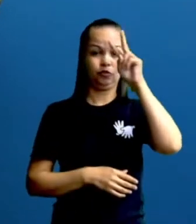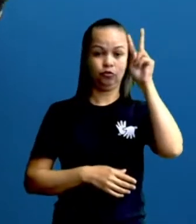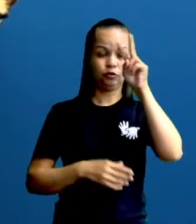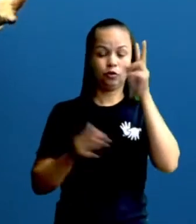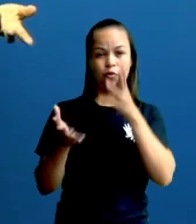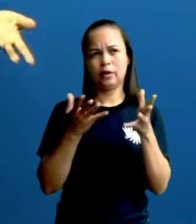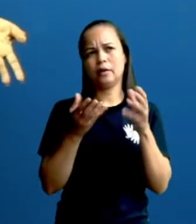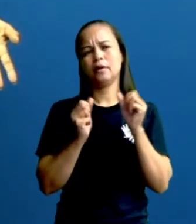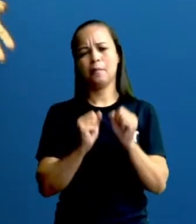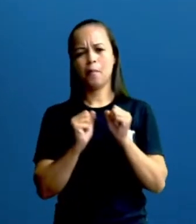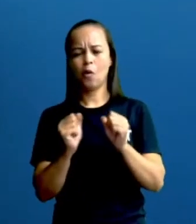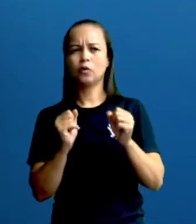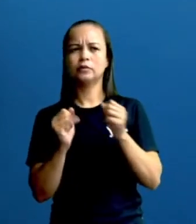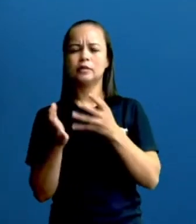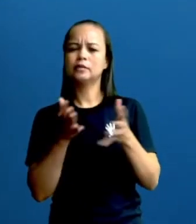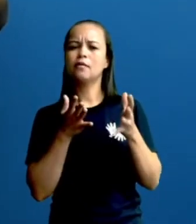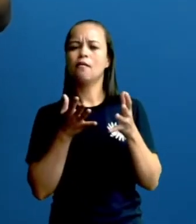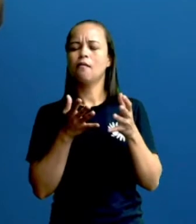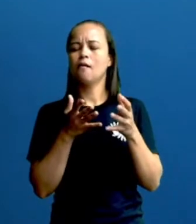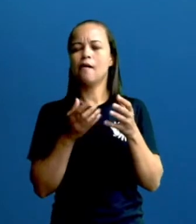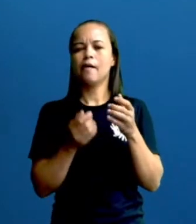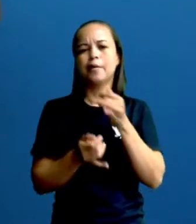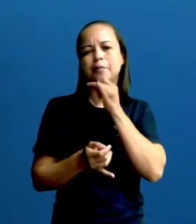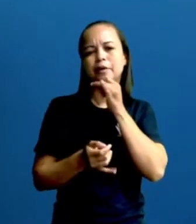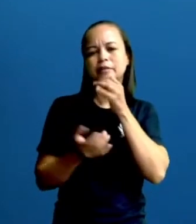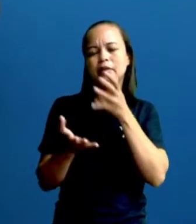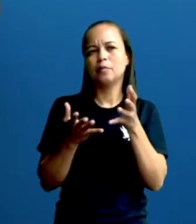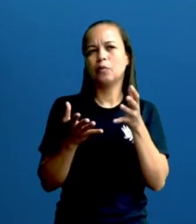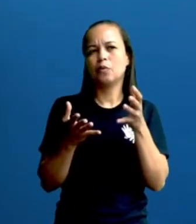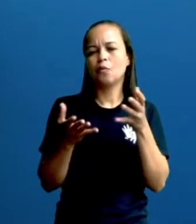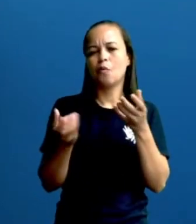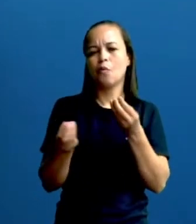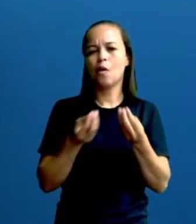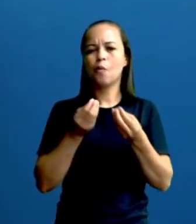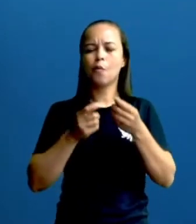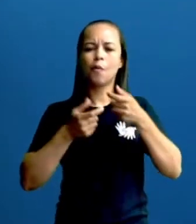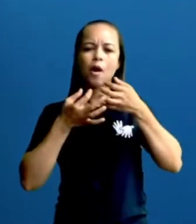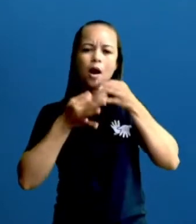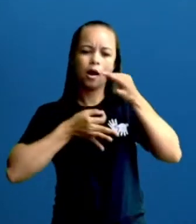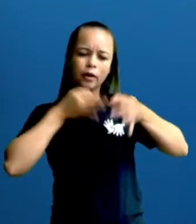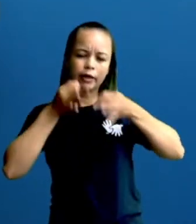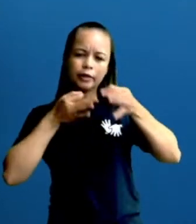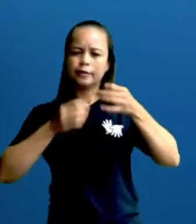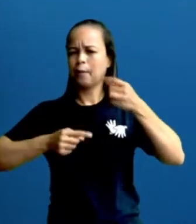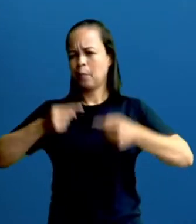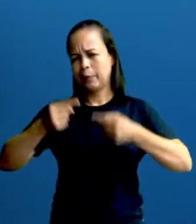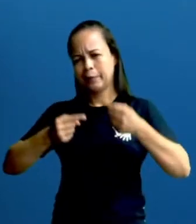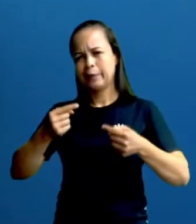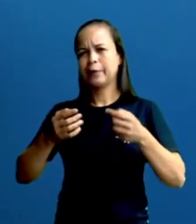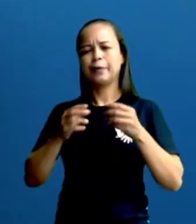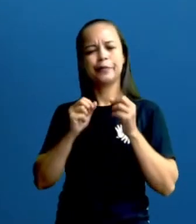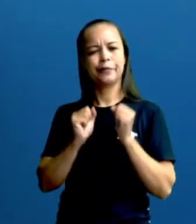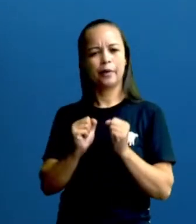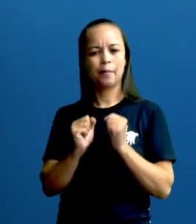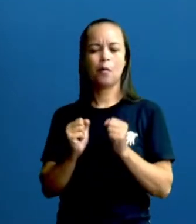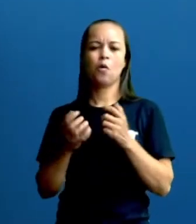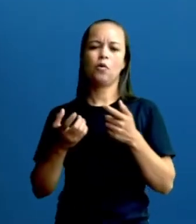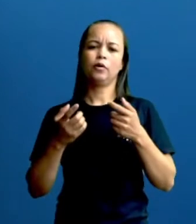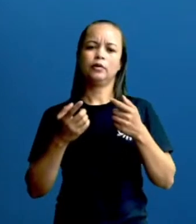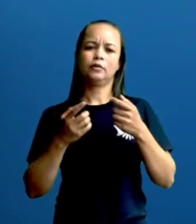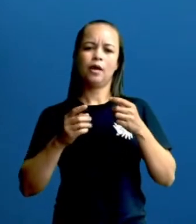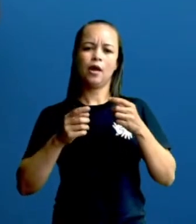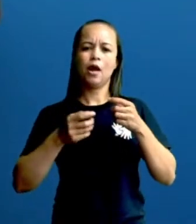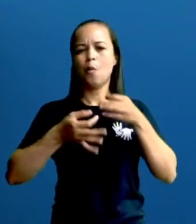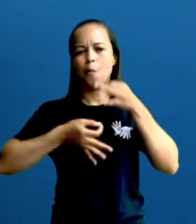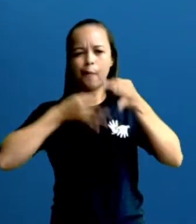tanto podem ser, gente, com um vínculo aí, ou uma crítica política, pode ser também alguma crítica social,